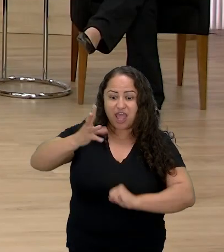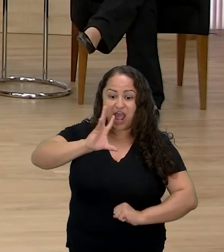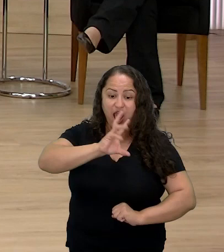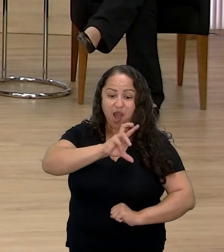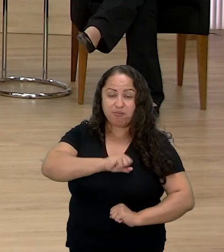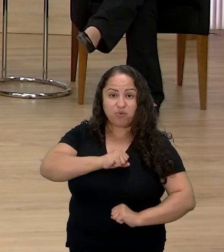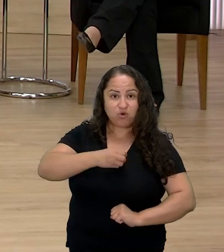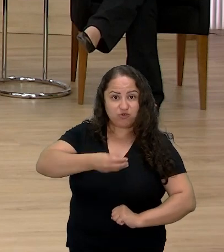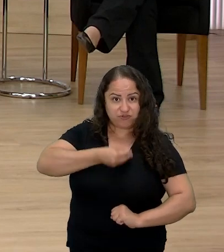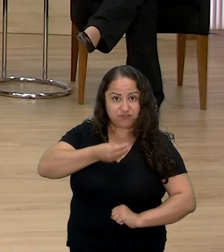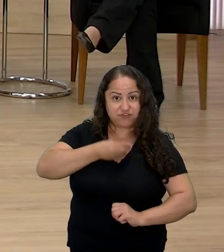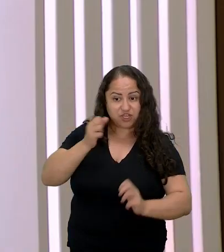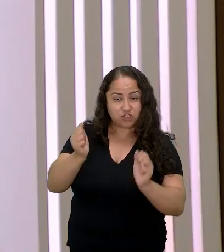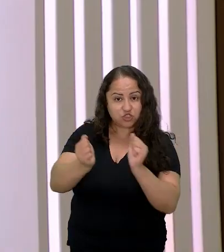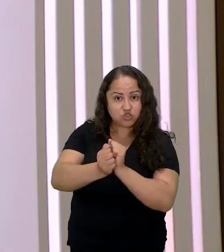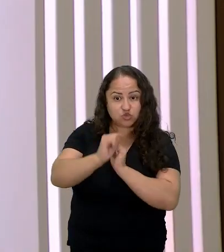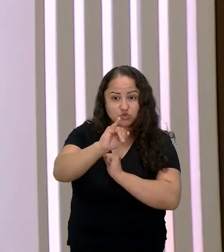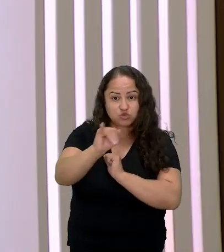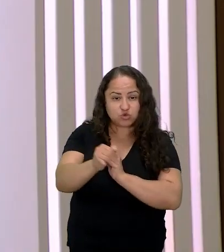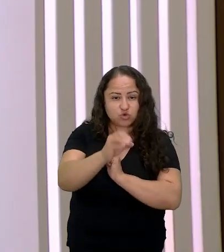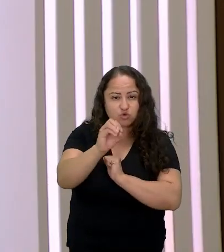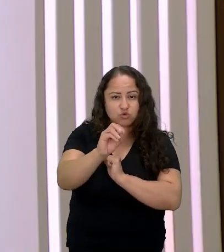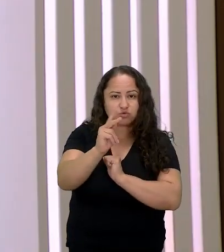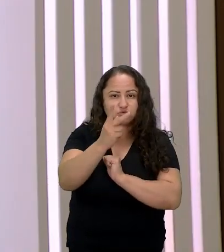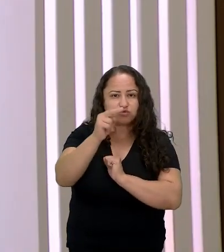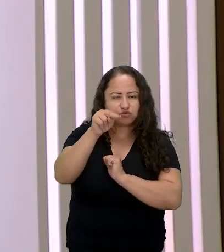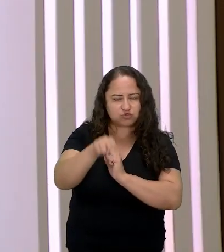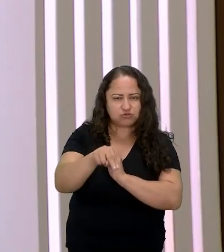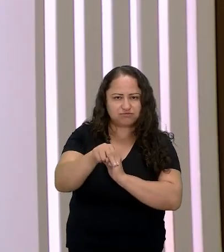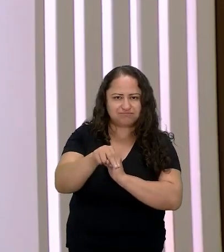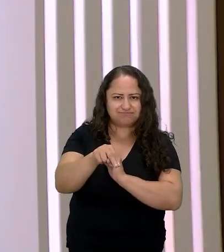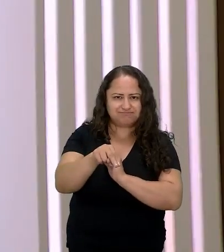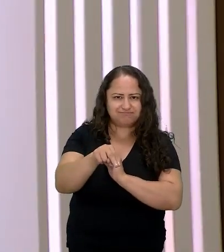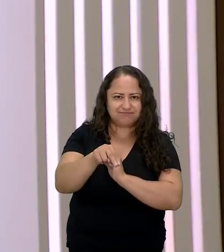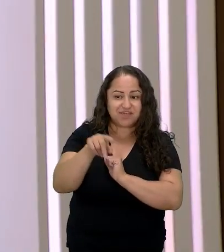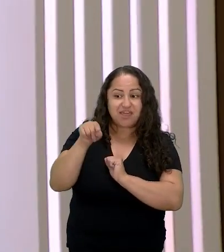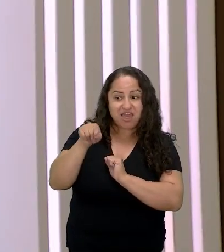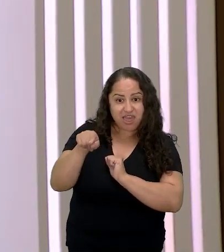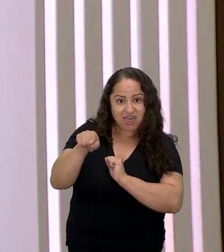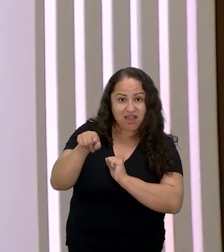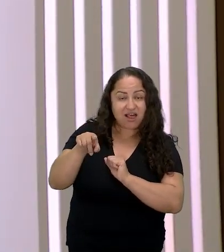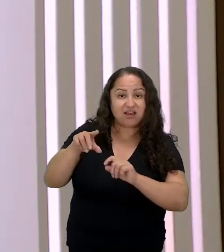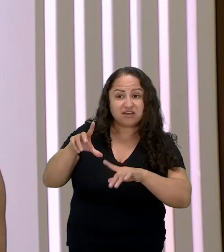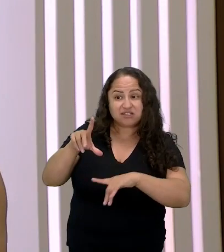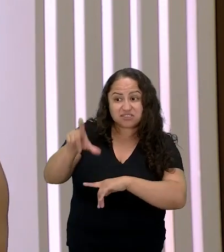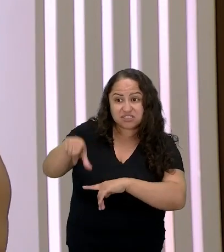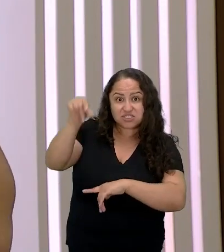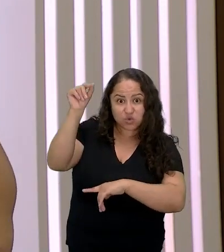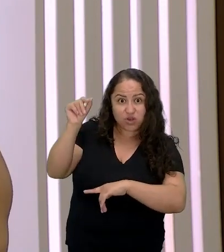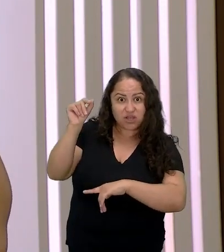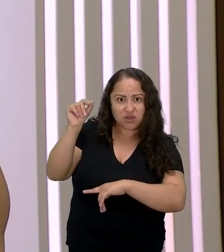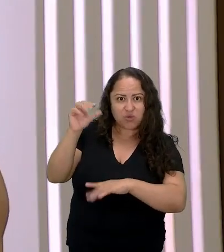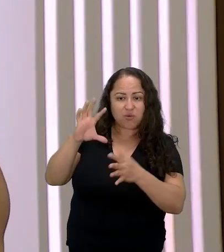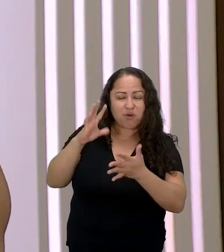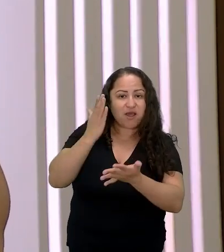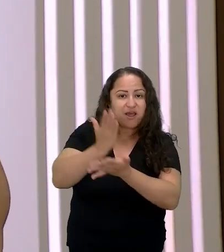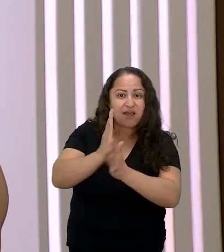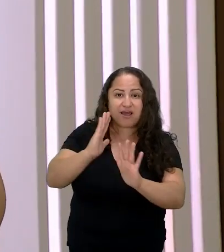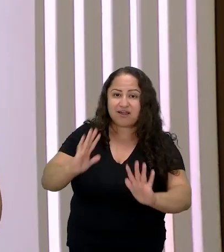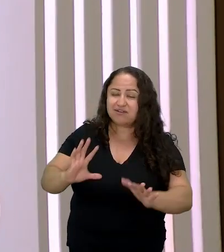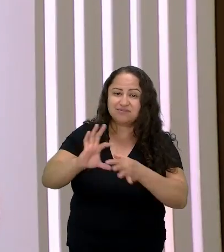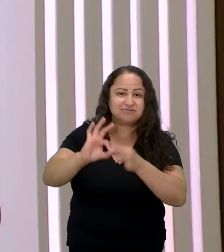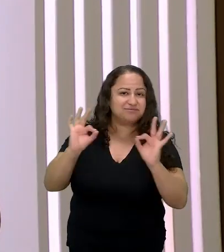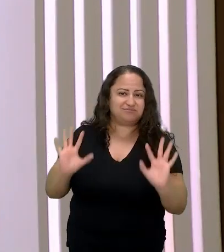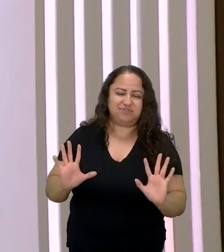embora ela perca a liberdade até porque para a Tituba a liberdade é mais um estado de consciência